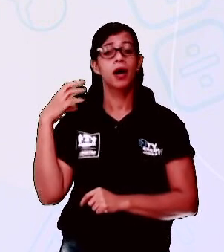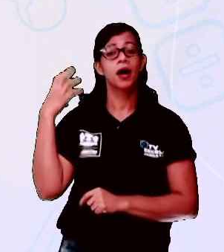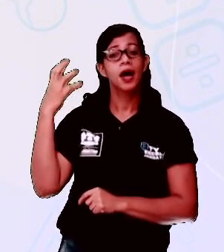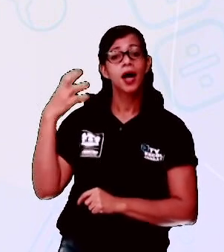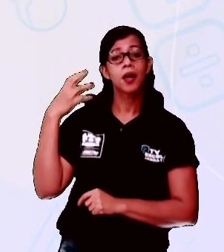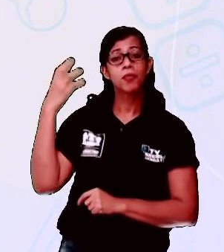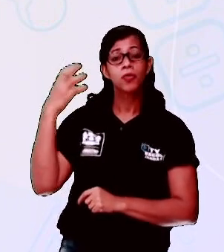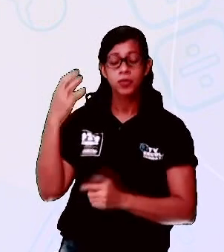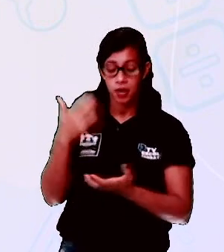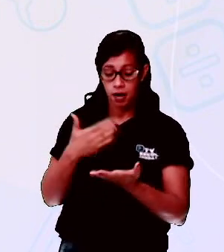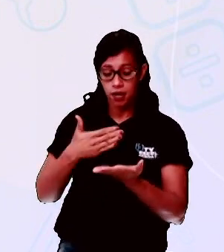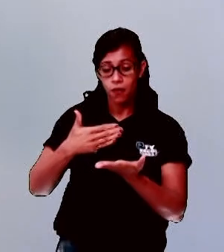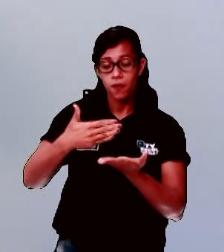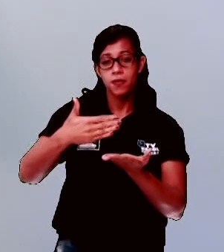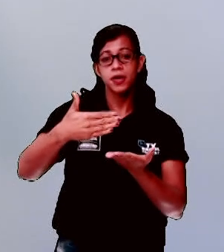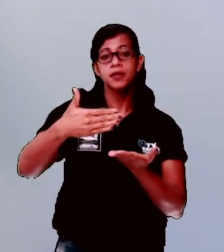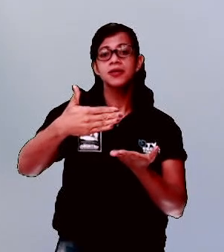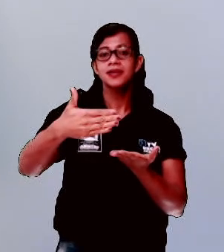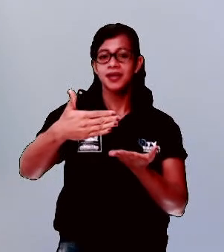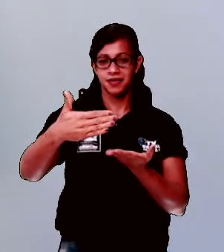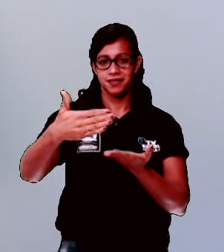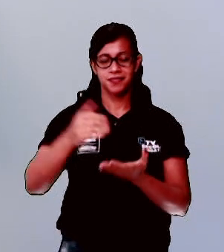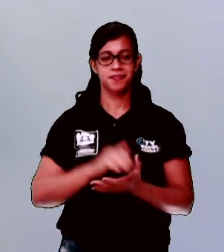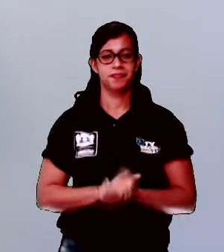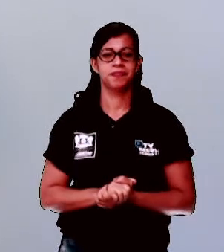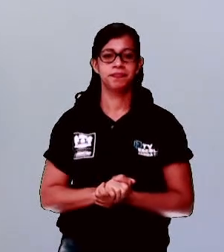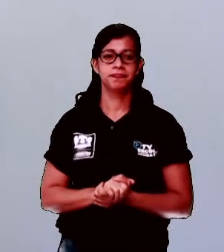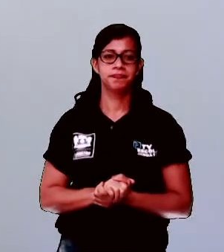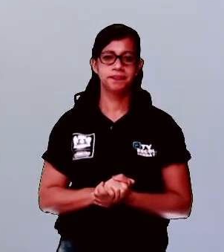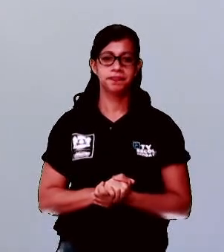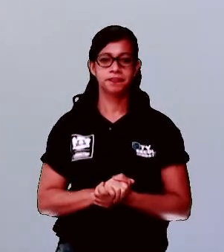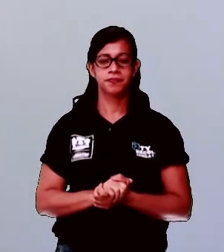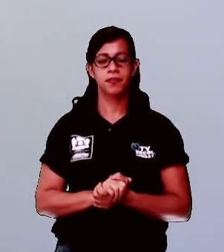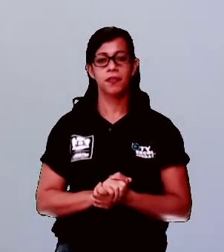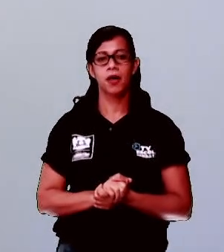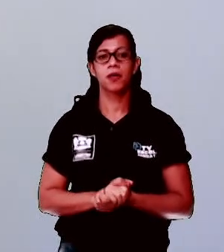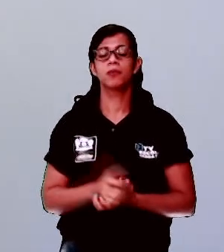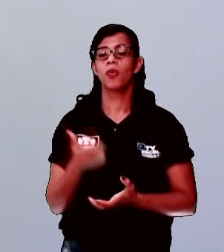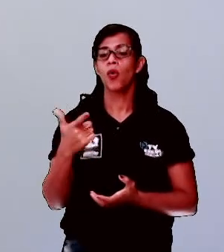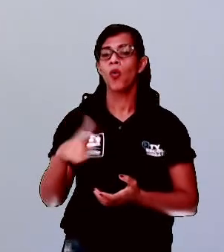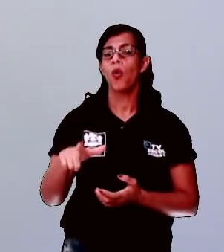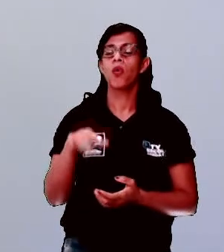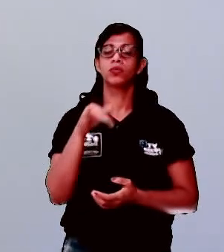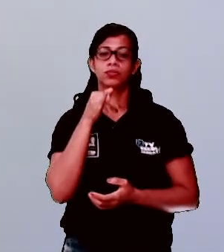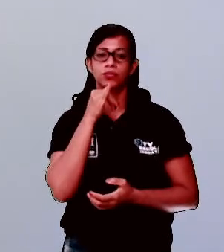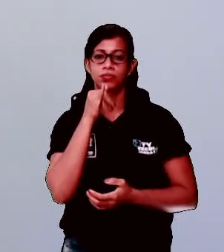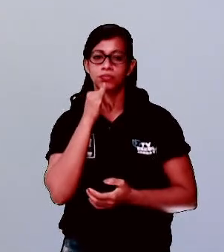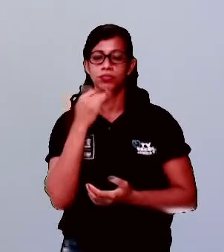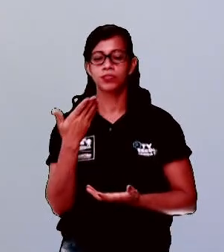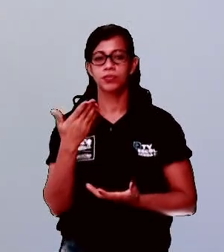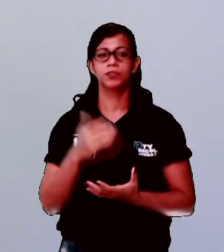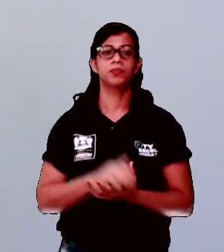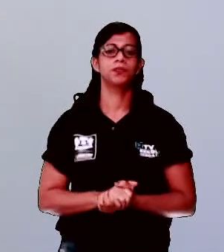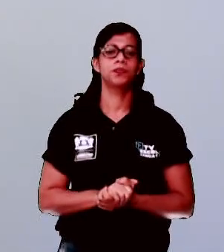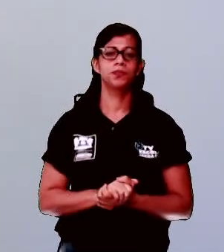iniciava, ela começava lá no salão. Agora eu vou dar outros exemplos de trava-línguas para vocês.